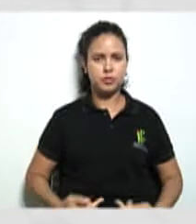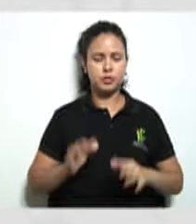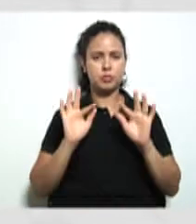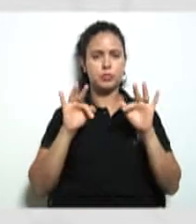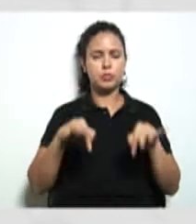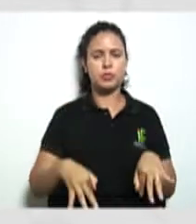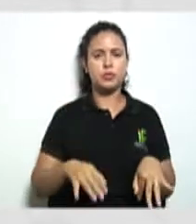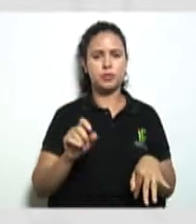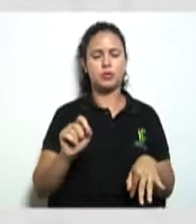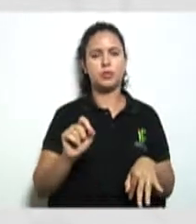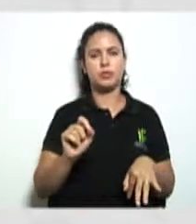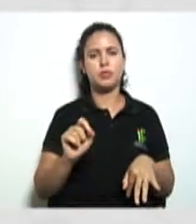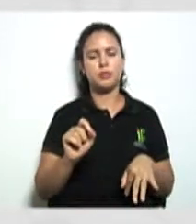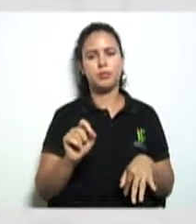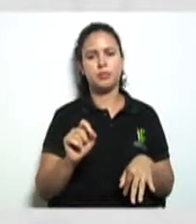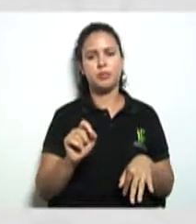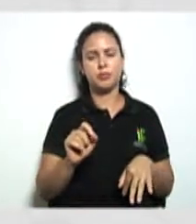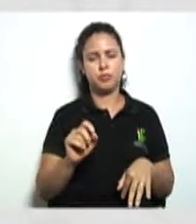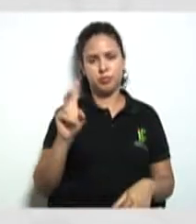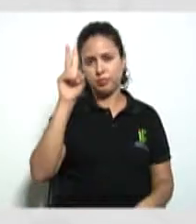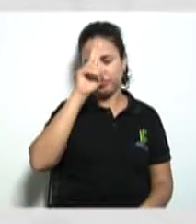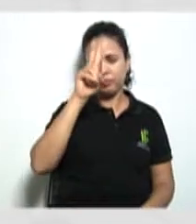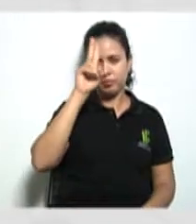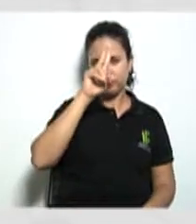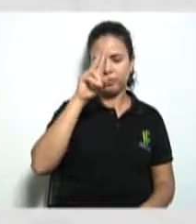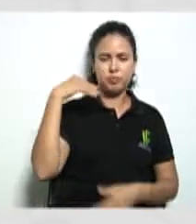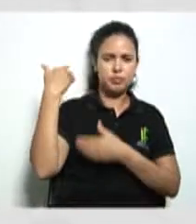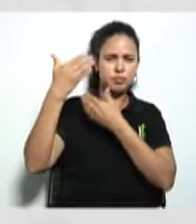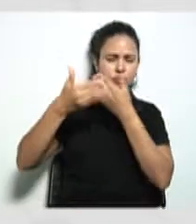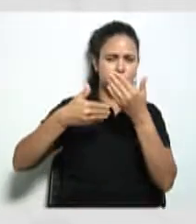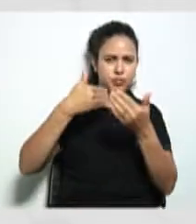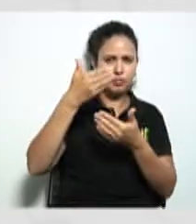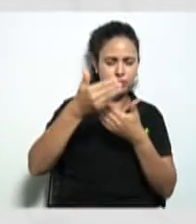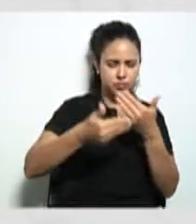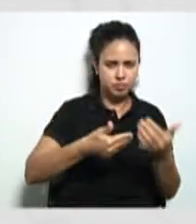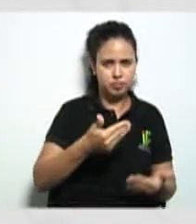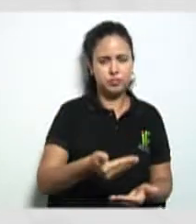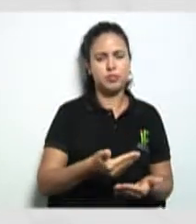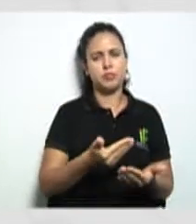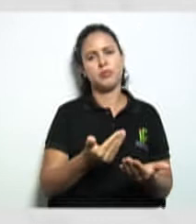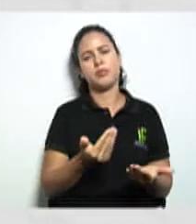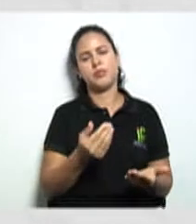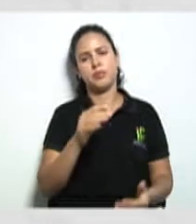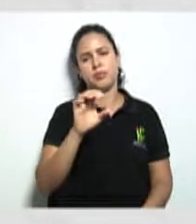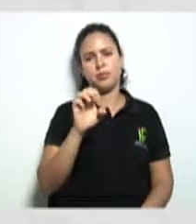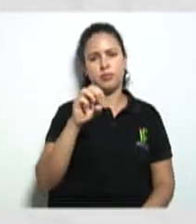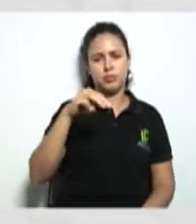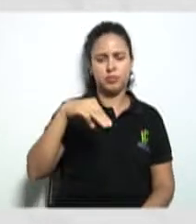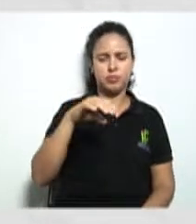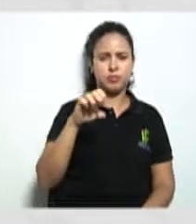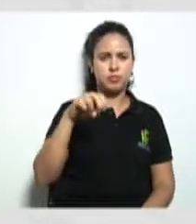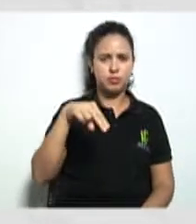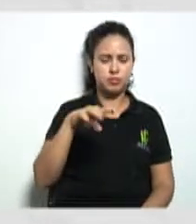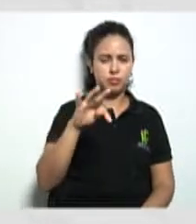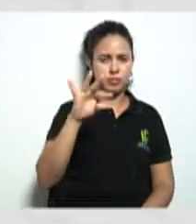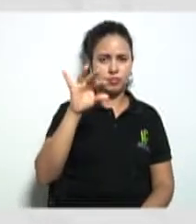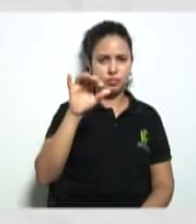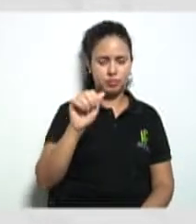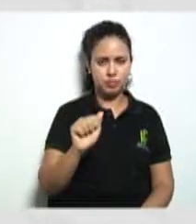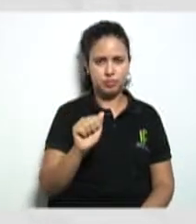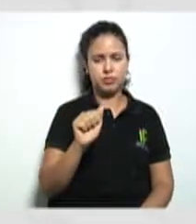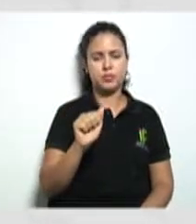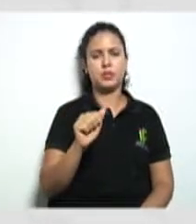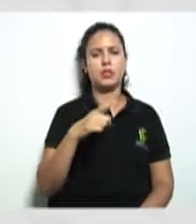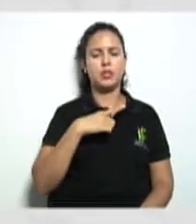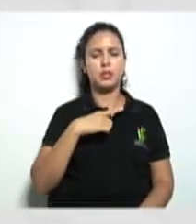na última aula nós faremos uma revisão de tudo isso que já foi citado agora, né? Da emenda. E com tudo isso nós temos